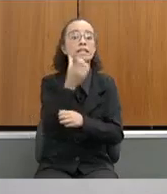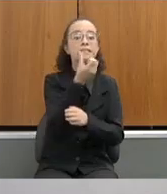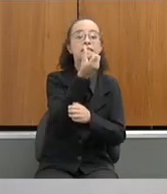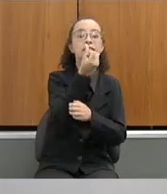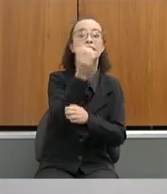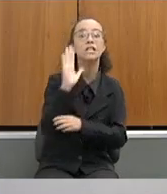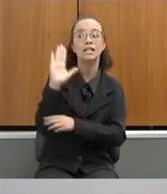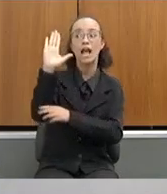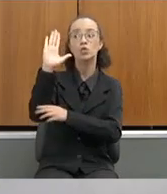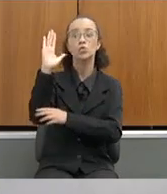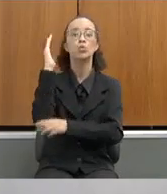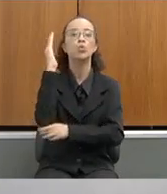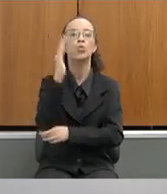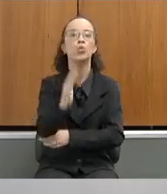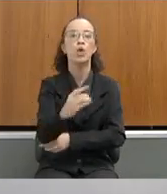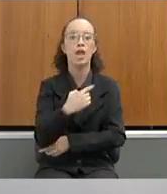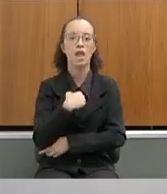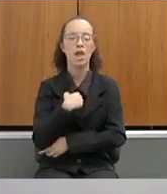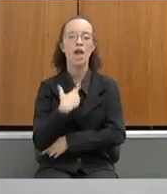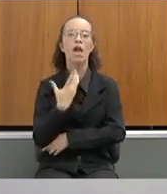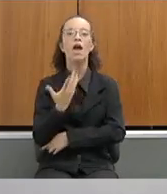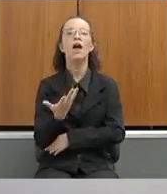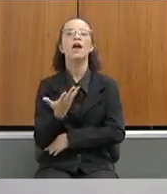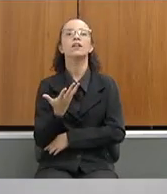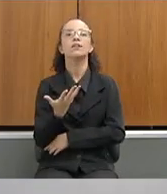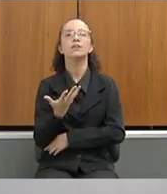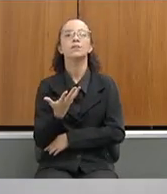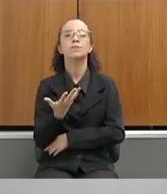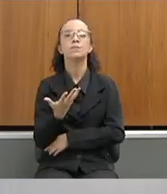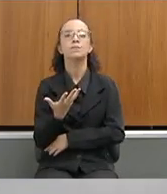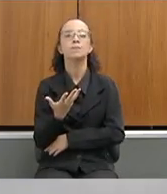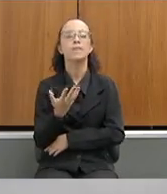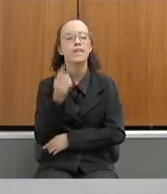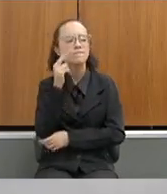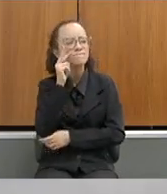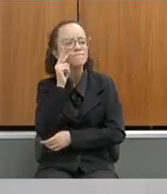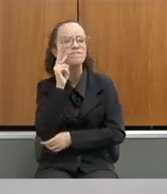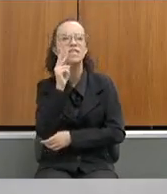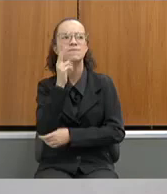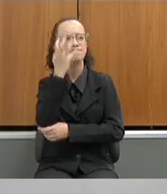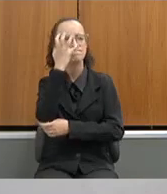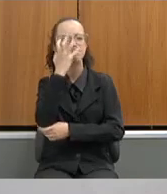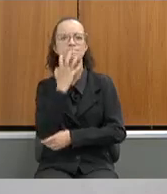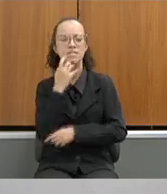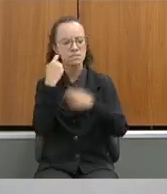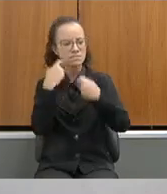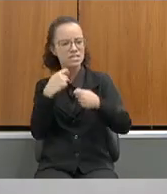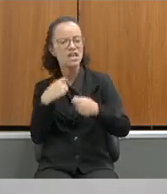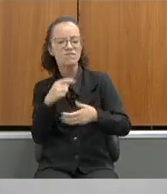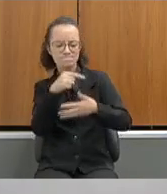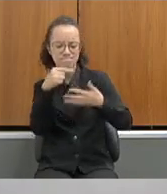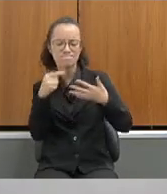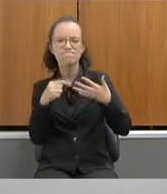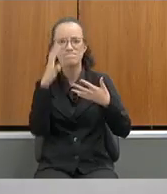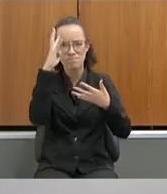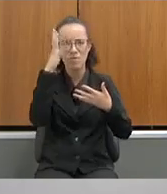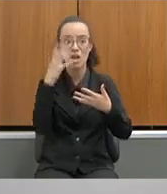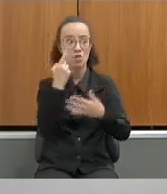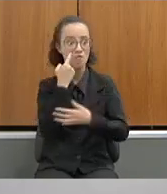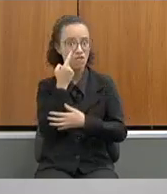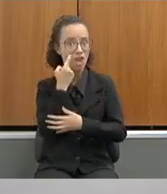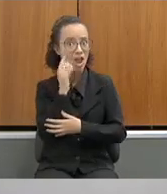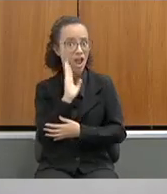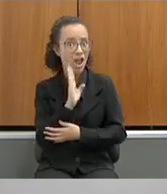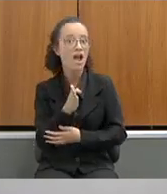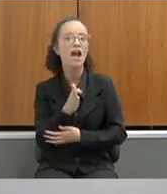interruptos. Então, quando eu dirigir a comissão de educação, eu vi a seriedade onde precisavam ser tratadas as coisas. E